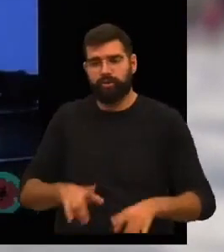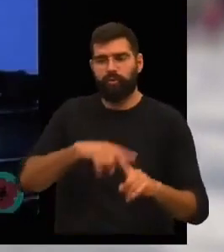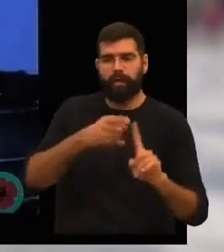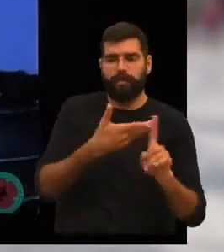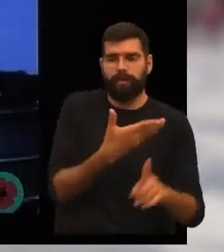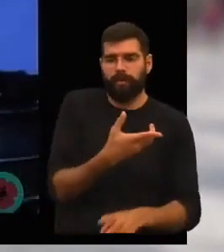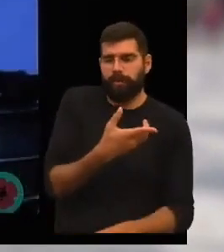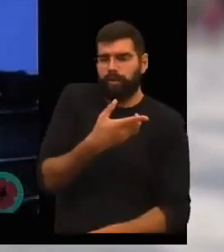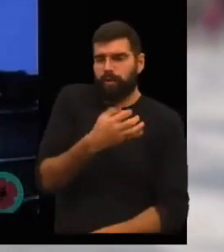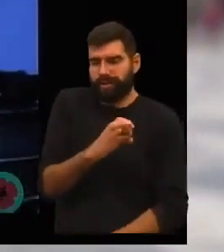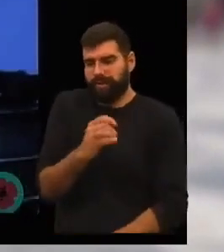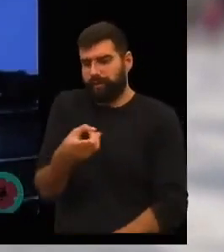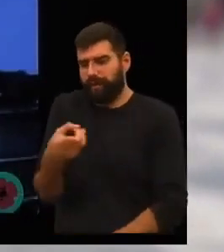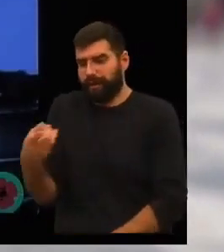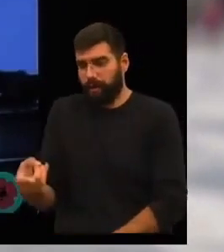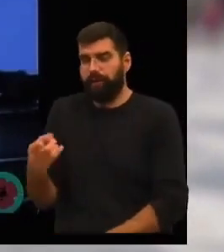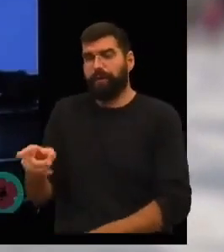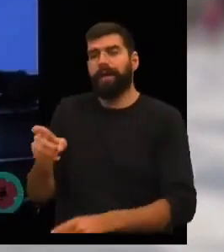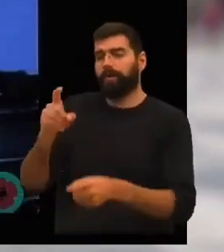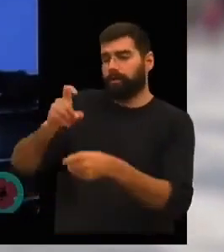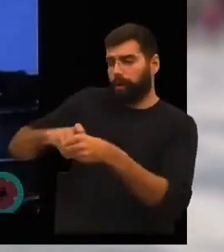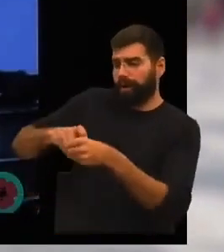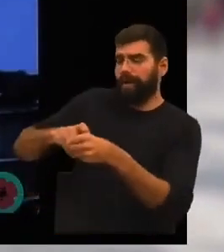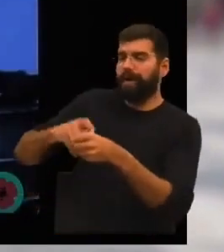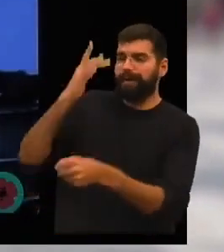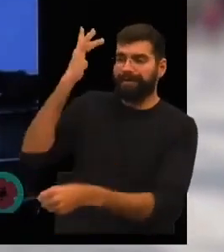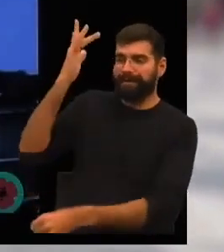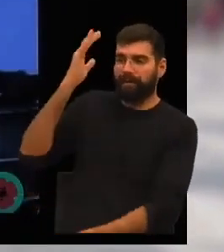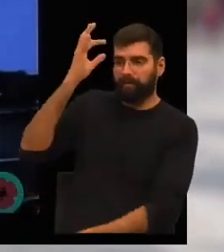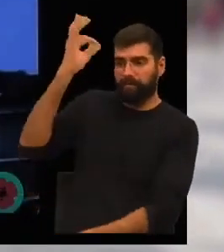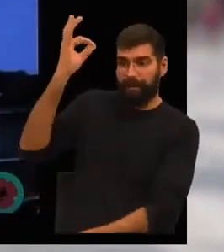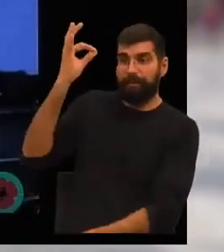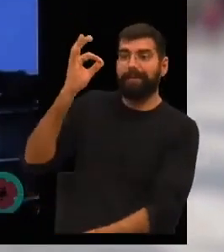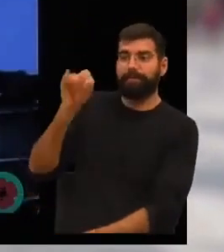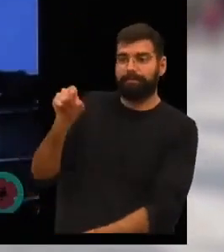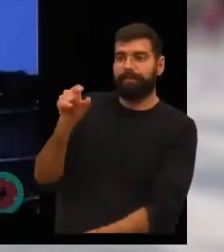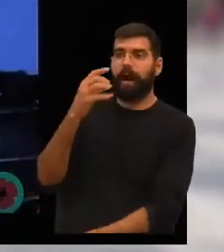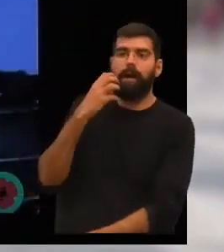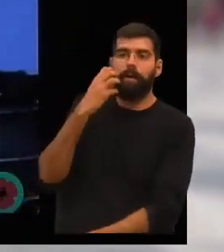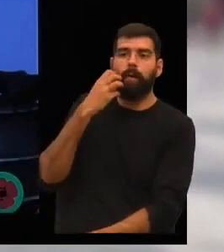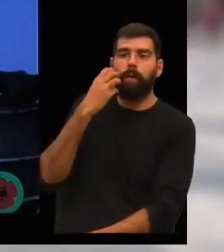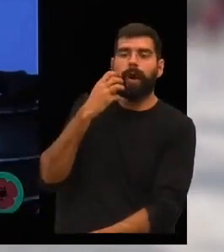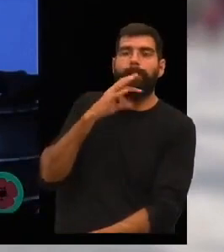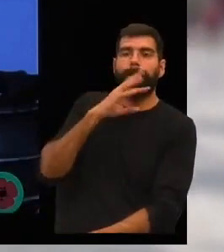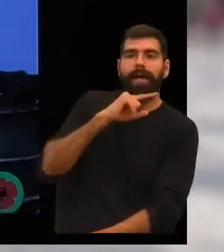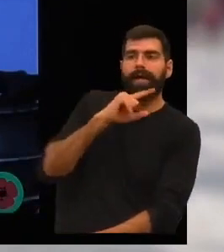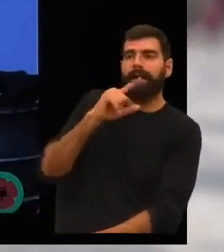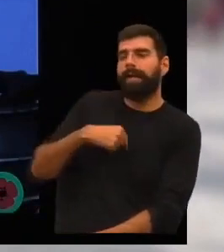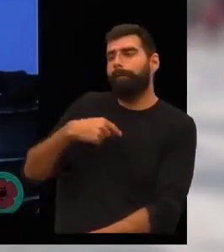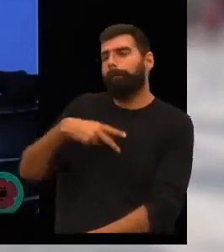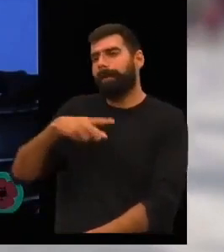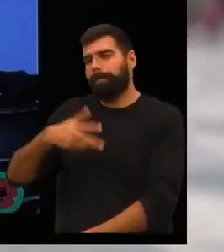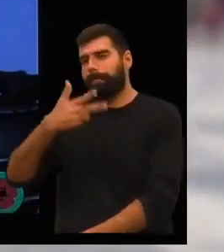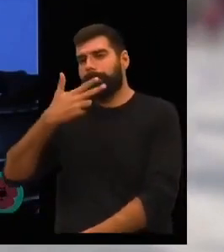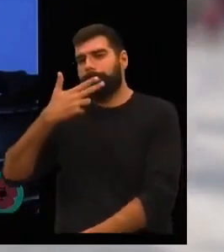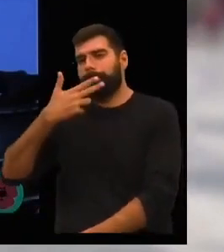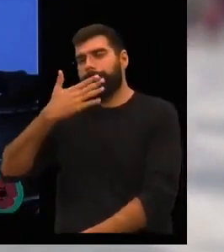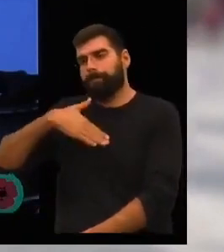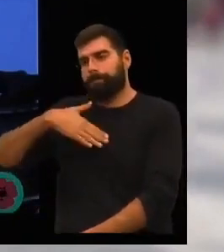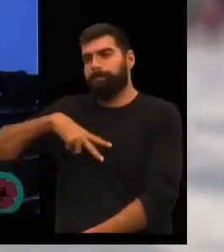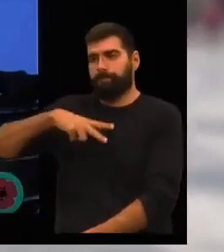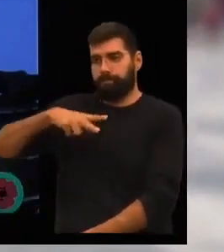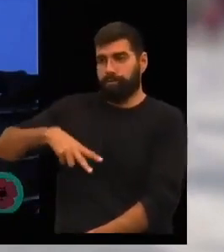1899, na então colónia portuguesa de São Tomé e Príncipe, de meio negra, de Angola, e de pai português, branco. Já em